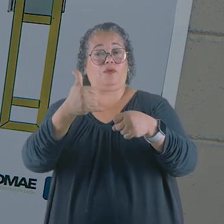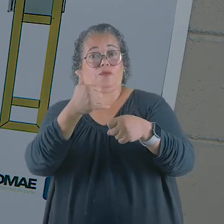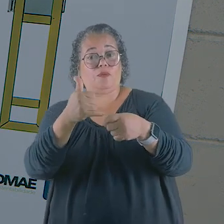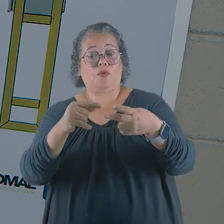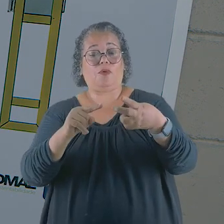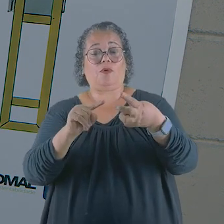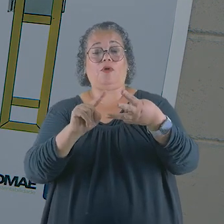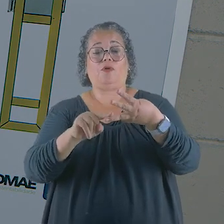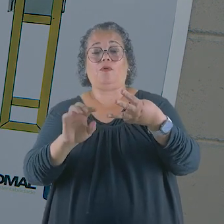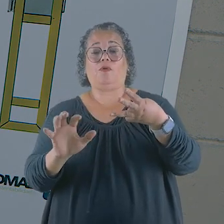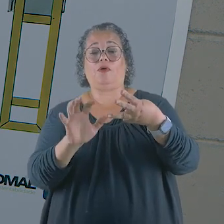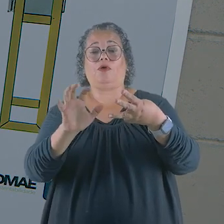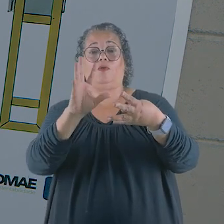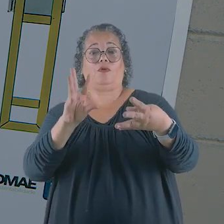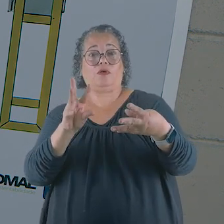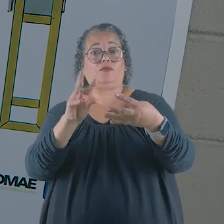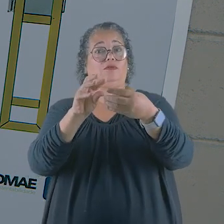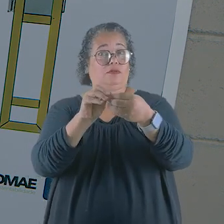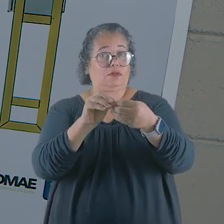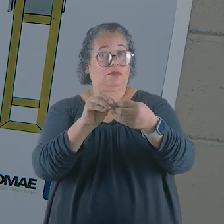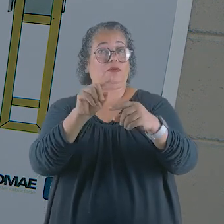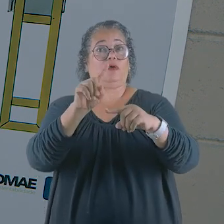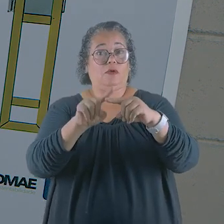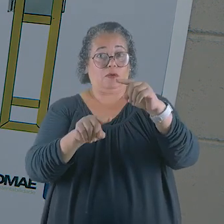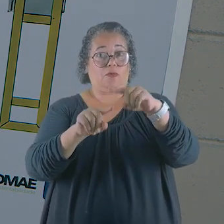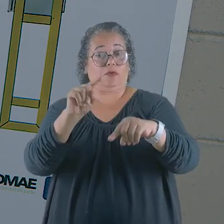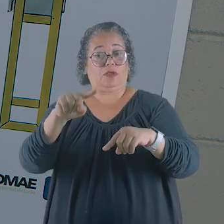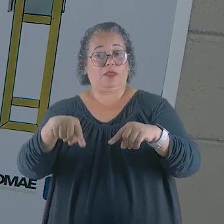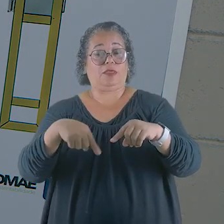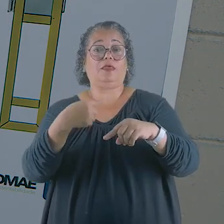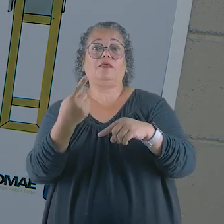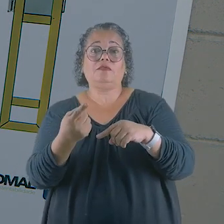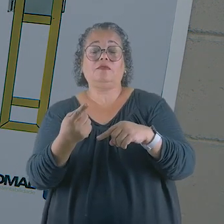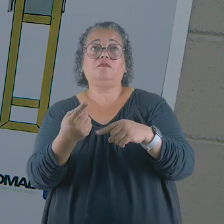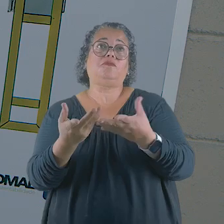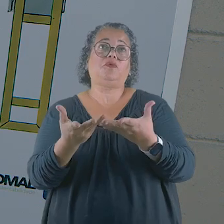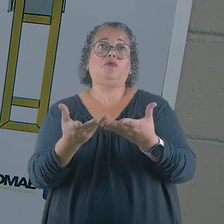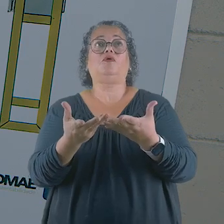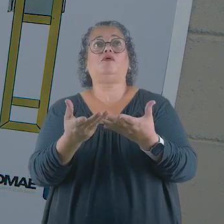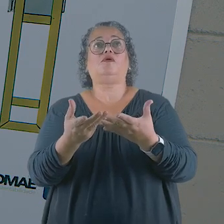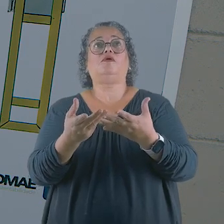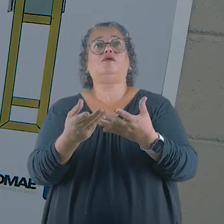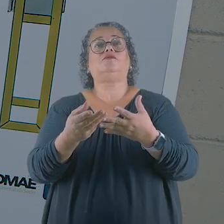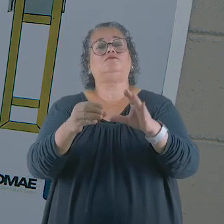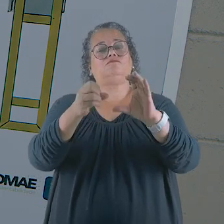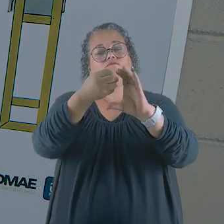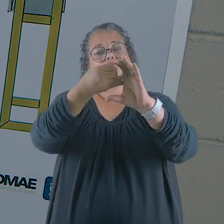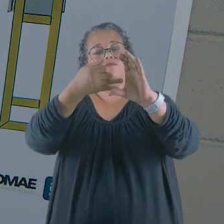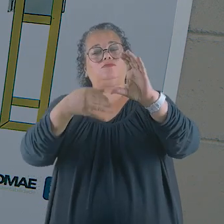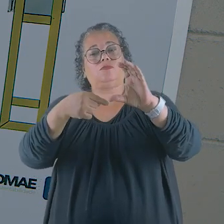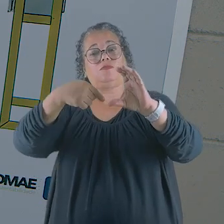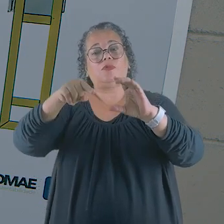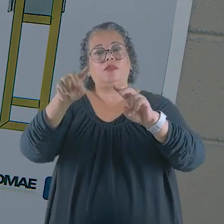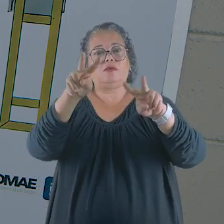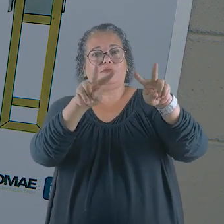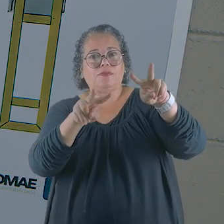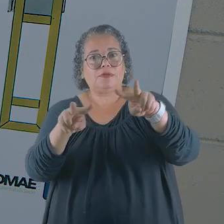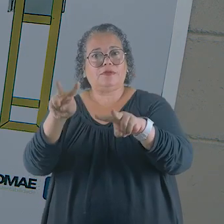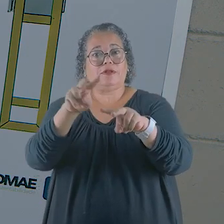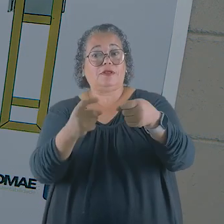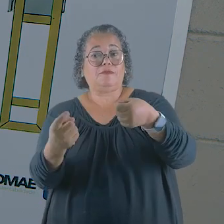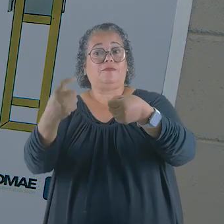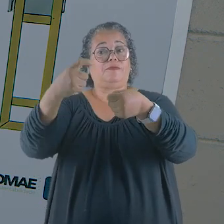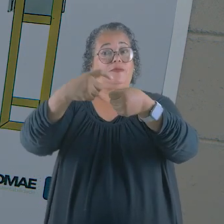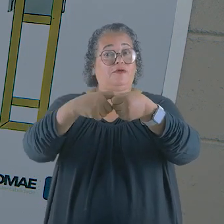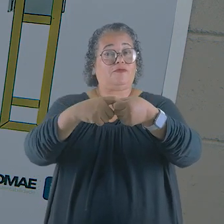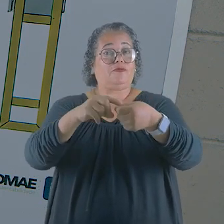e gás de síntese. Produtos esses que, na sequência, serão quantificados e enviados para análise para que possam